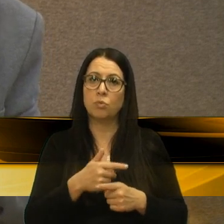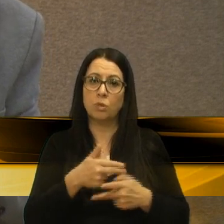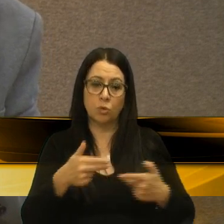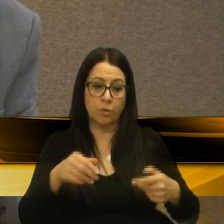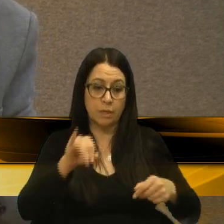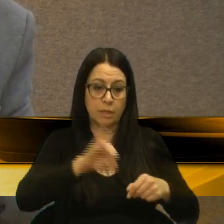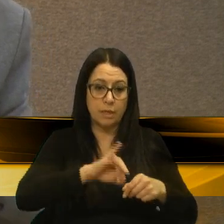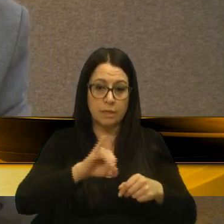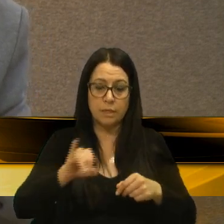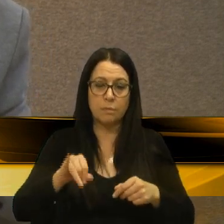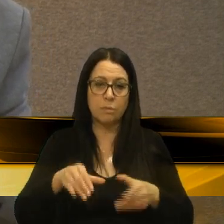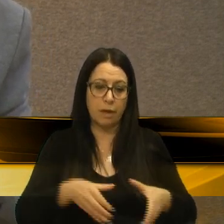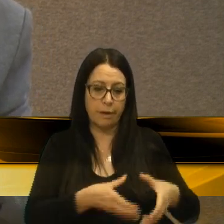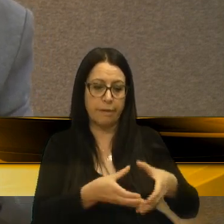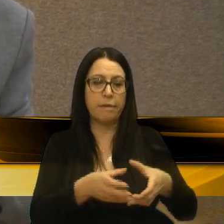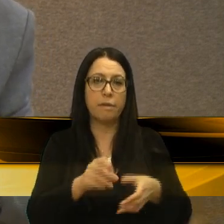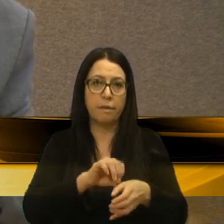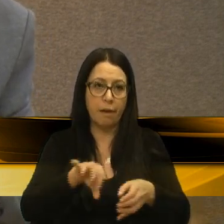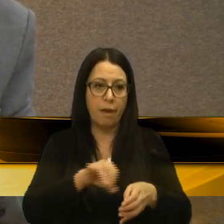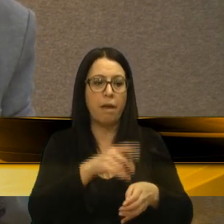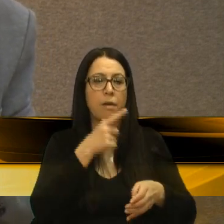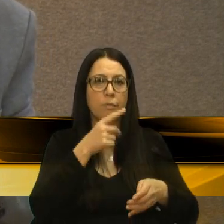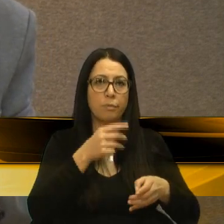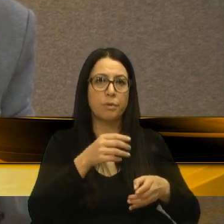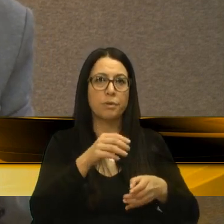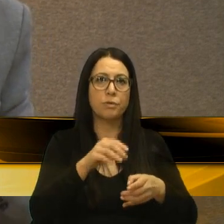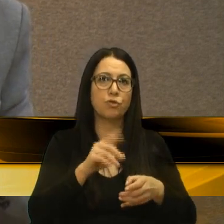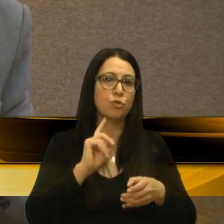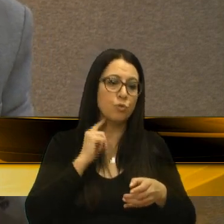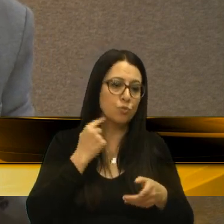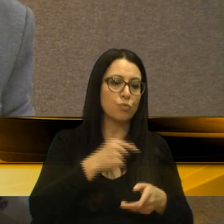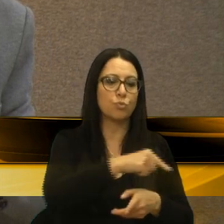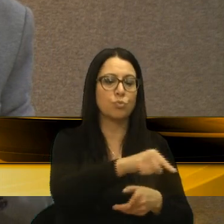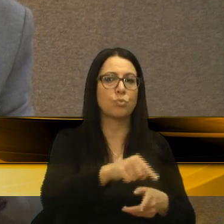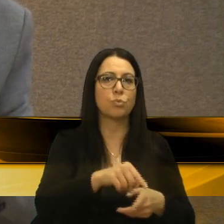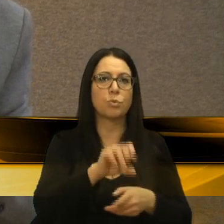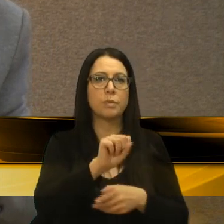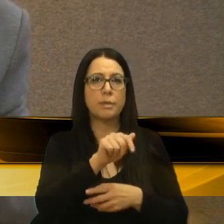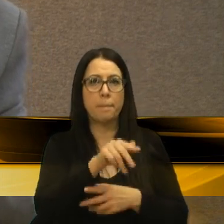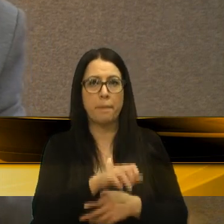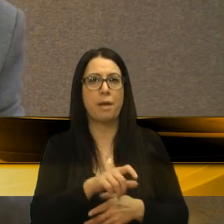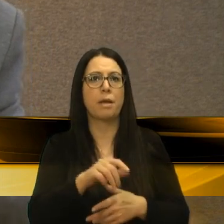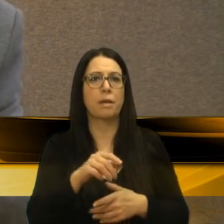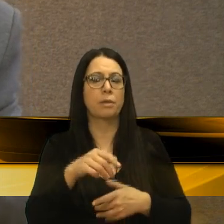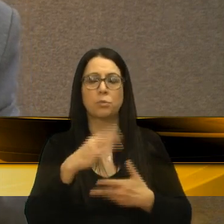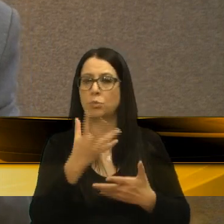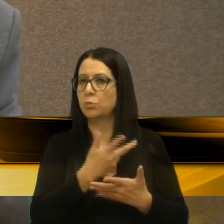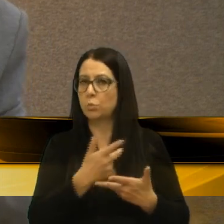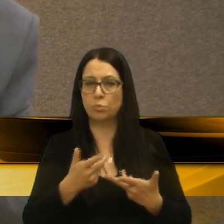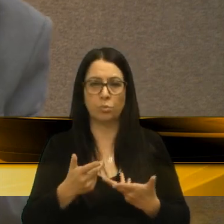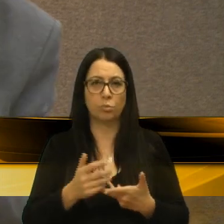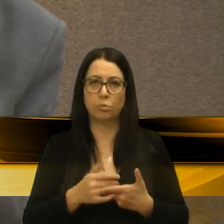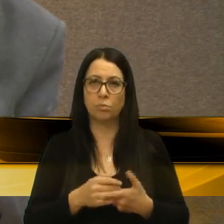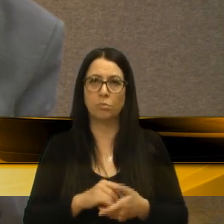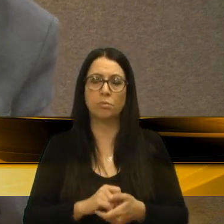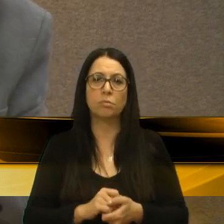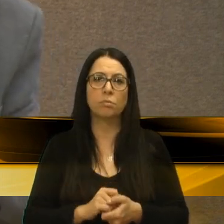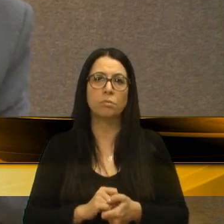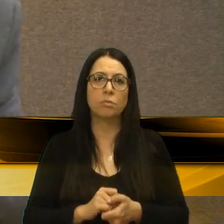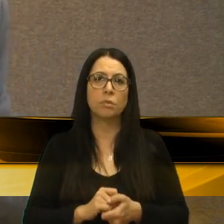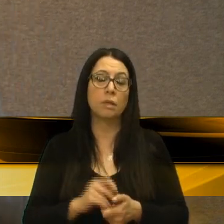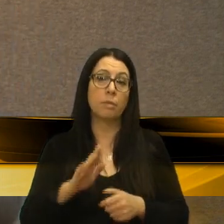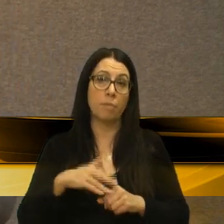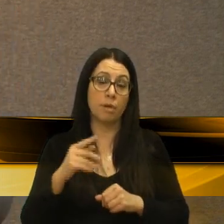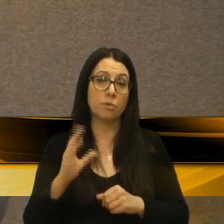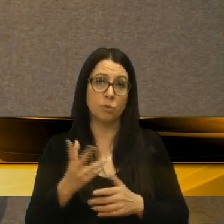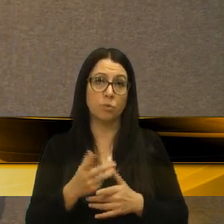tem ali, a galeria que foi feita para a drenagem, o esgoto cloacal do Samai, rede de água, rede de iluminação e, acima de